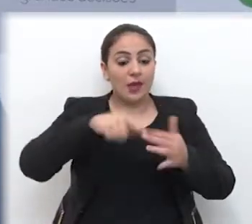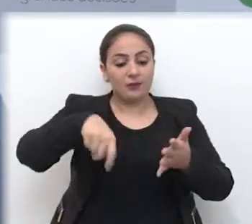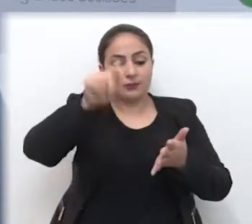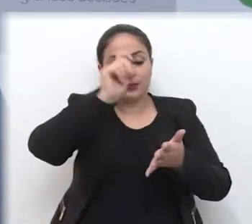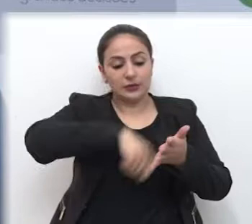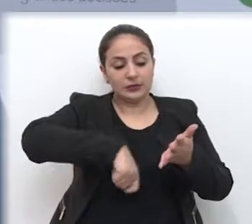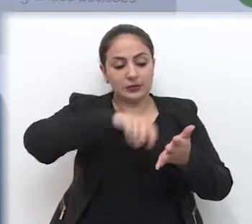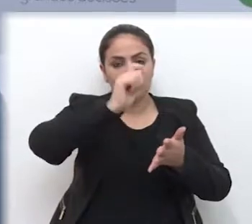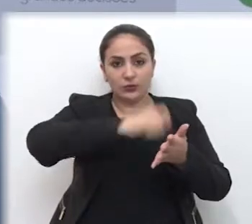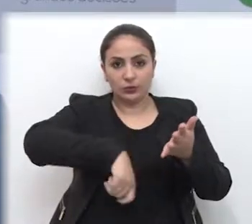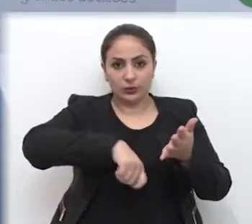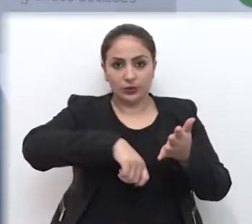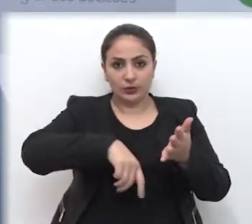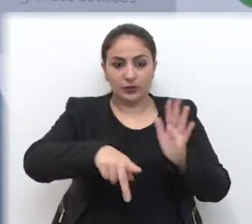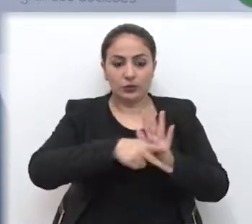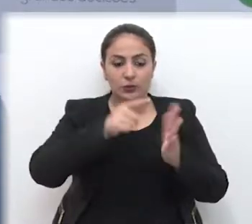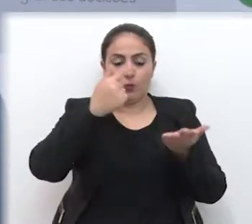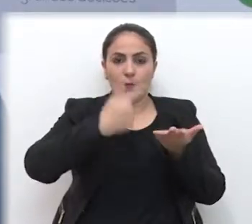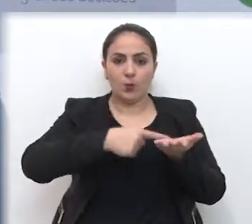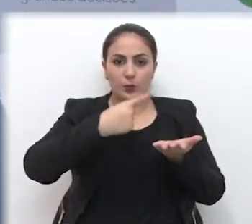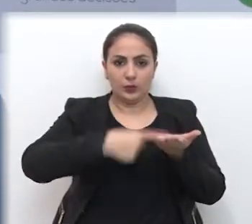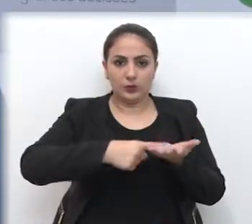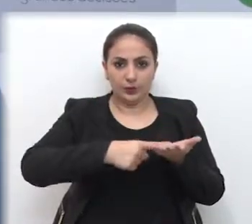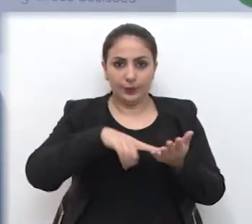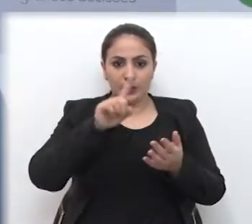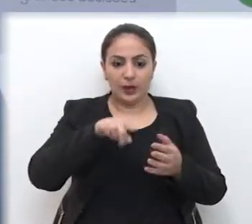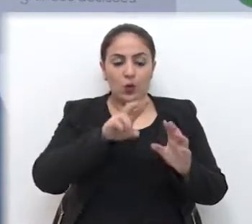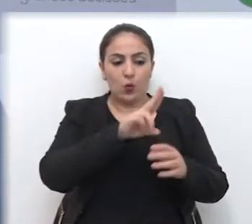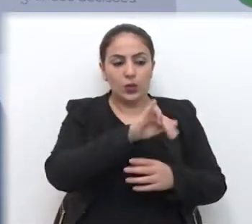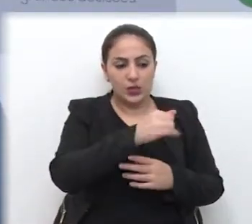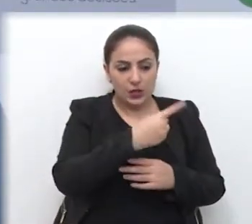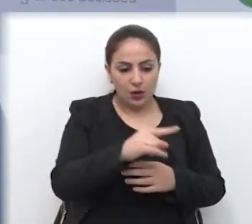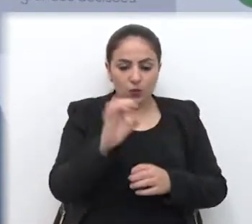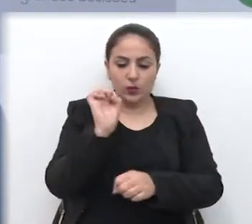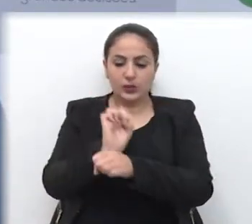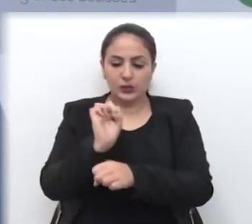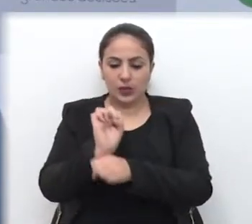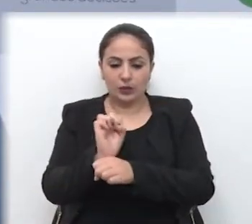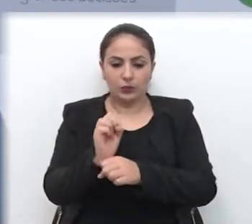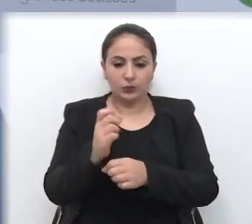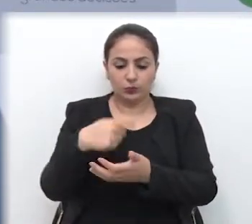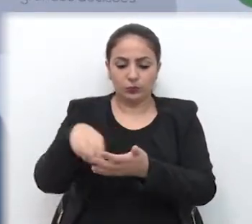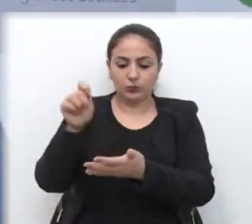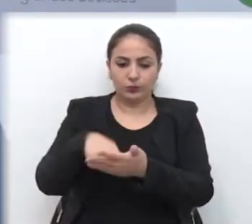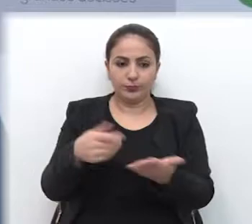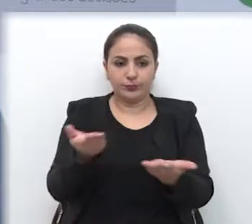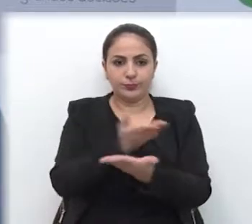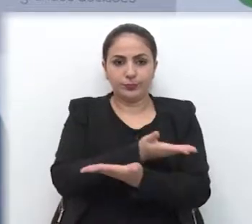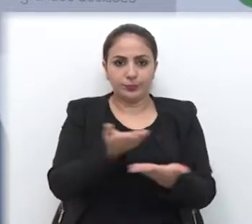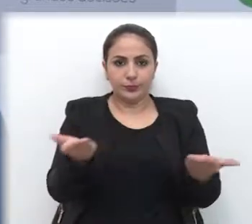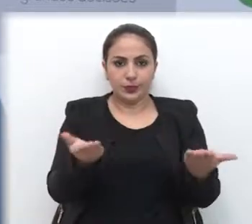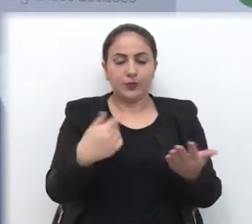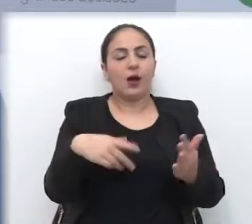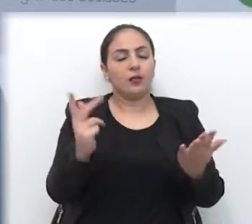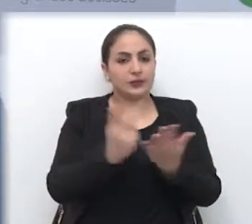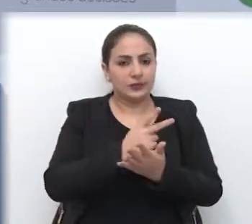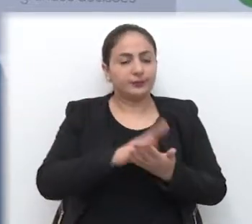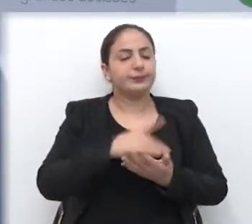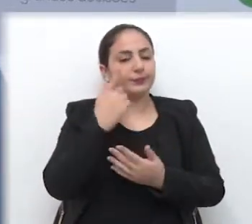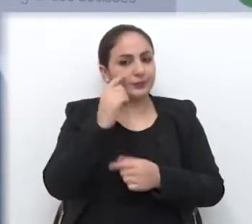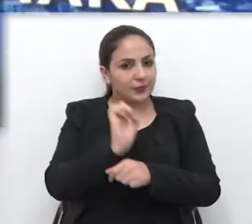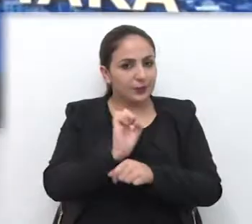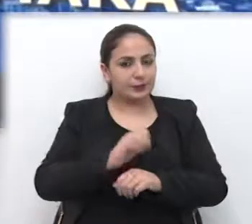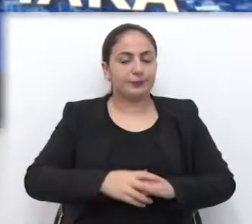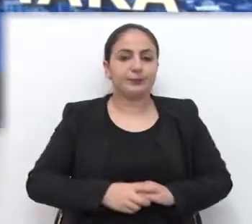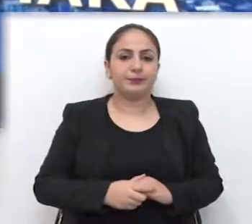assinatura do termo de compromisso entre a União e o Estado e o Estado com a União. Em breve vai acontecer.